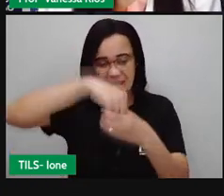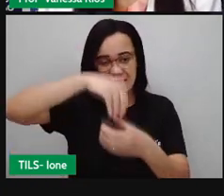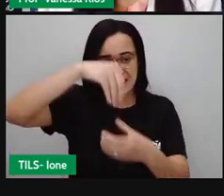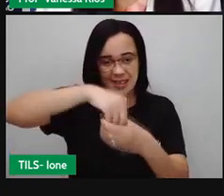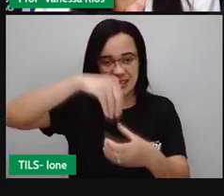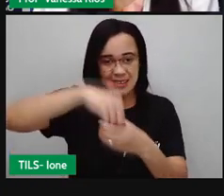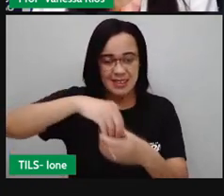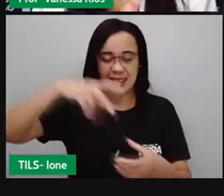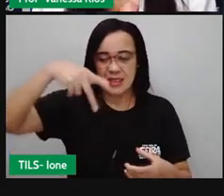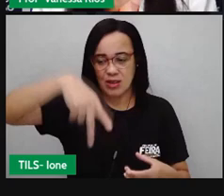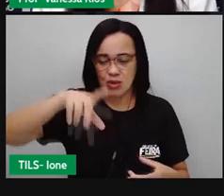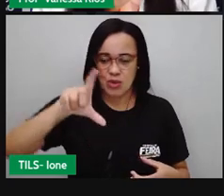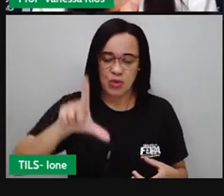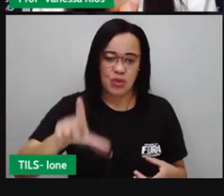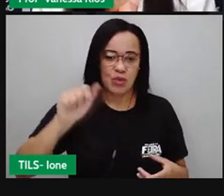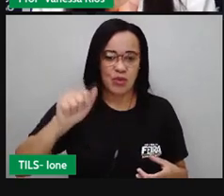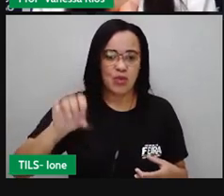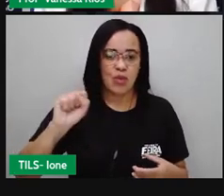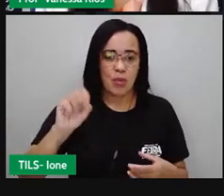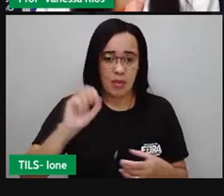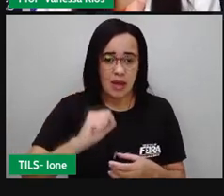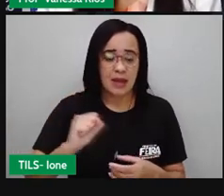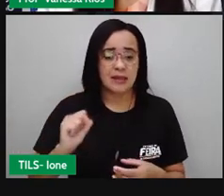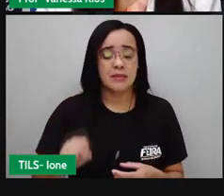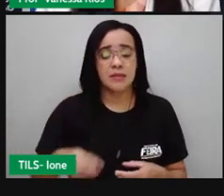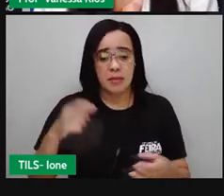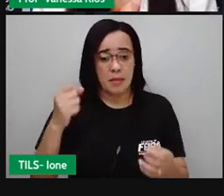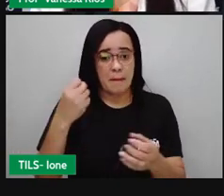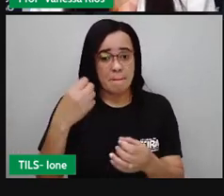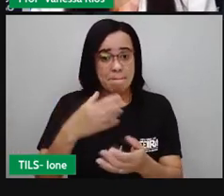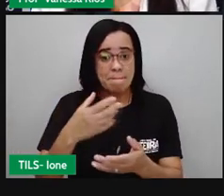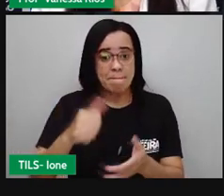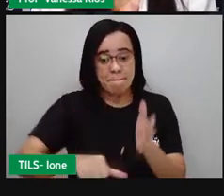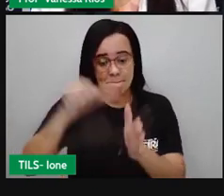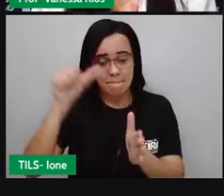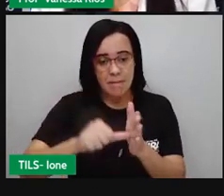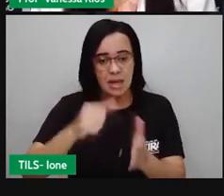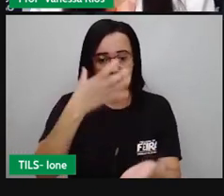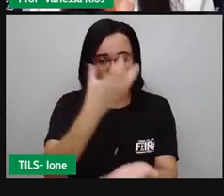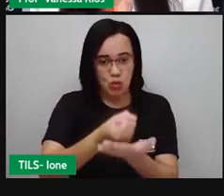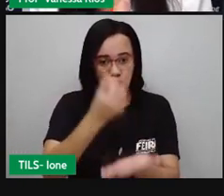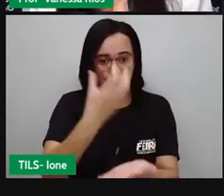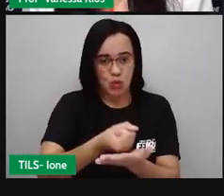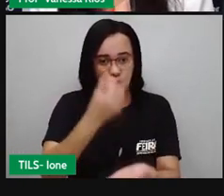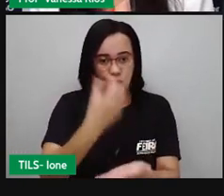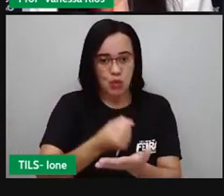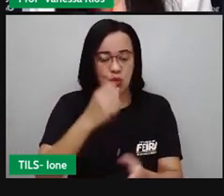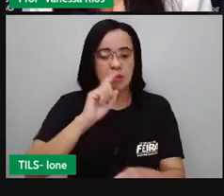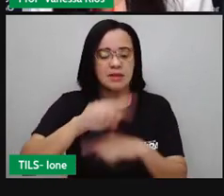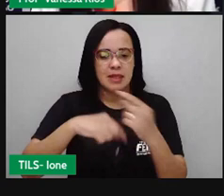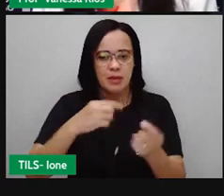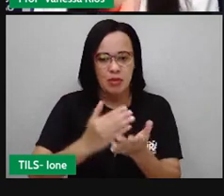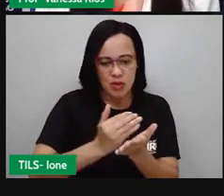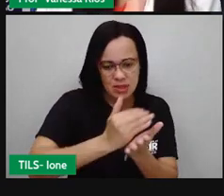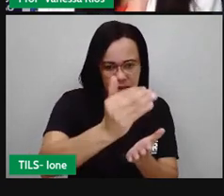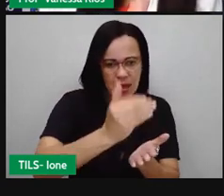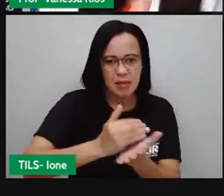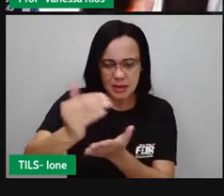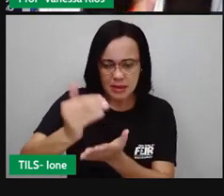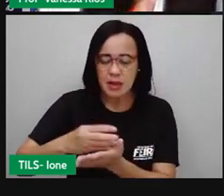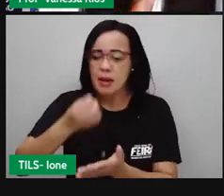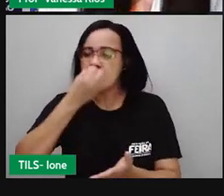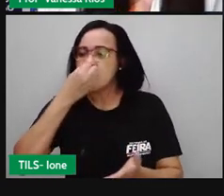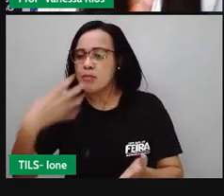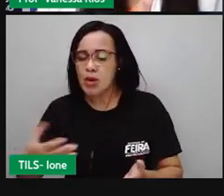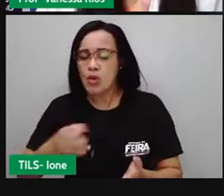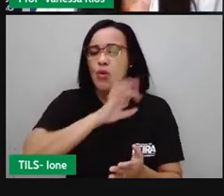filtrado e é separado, né? Do que serve, o que é bom, do que